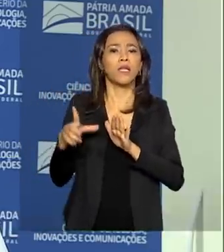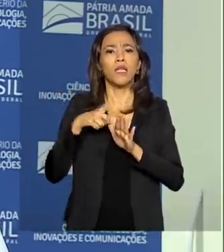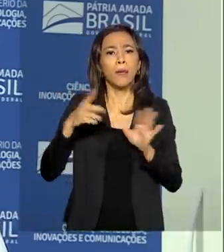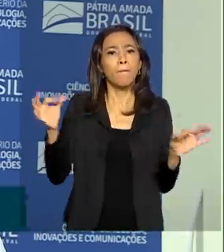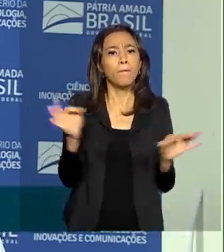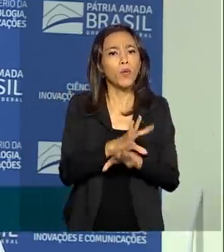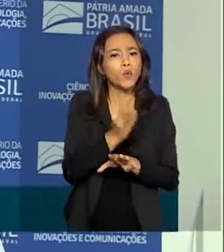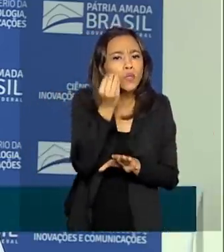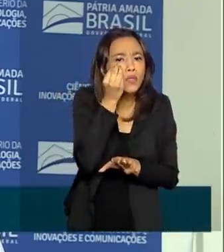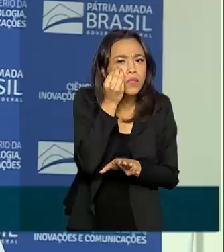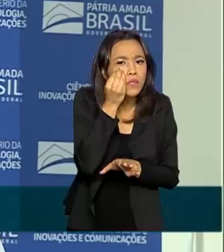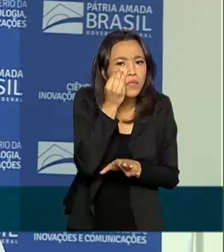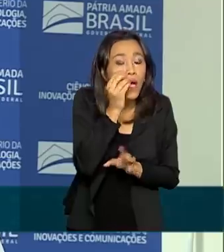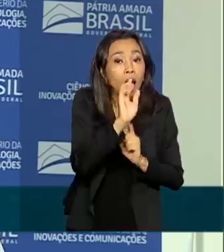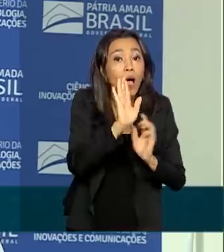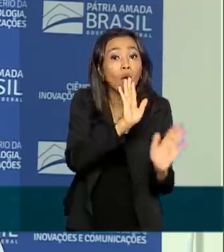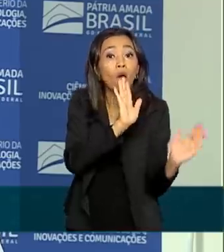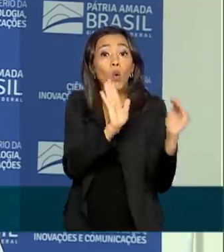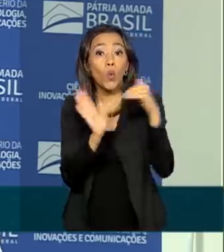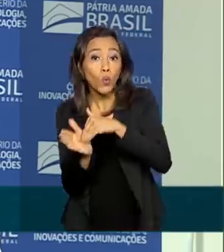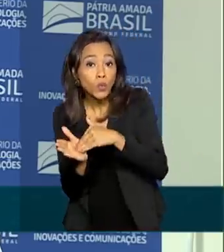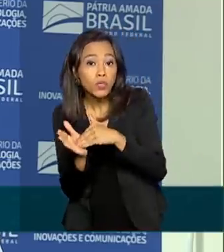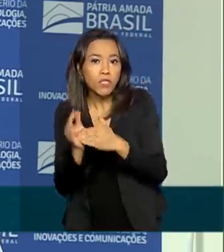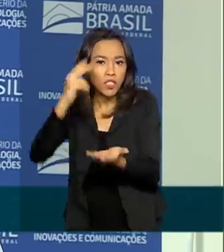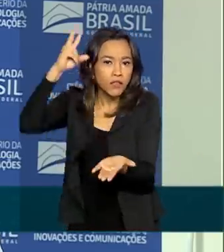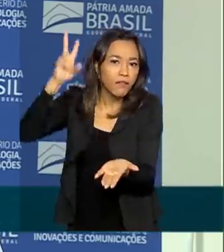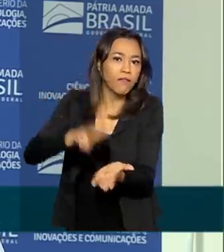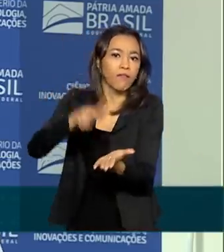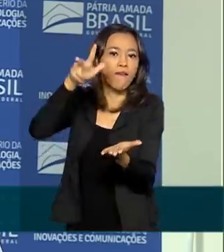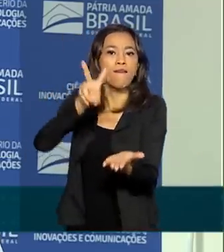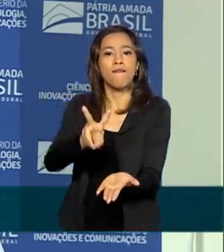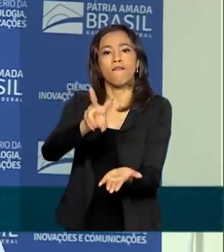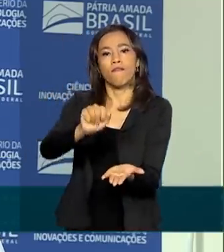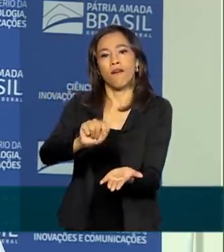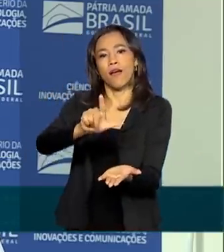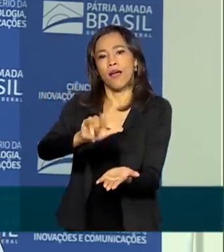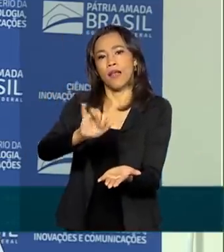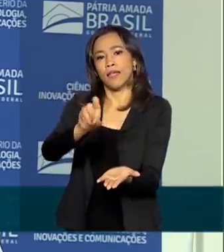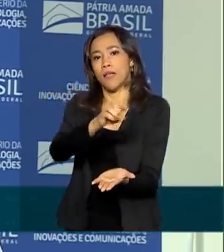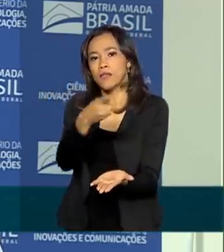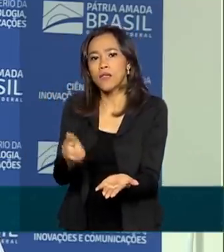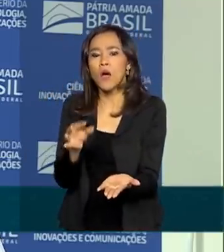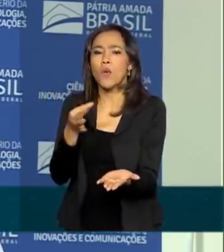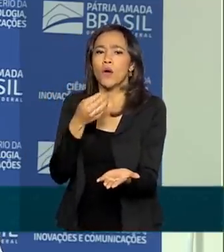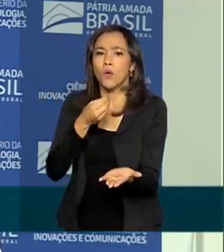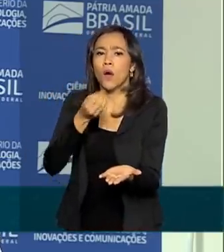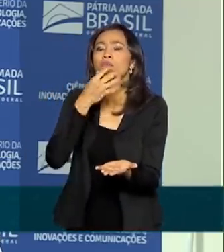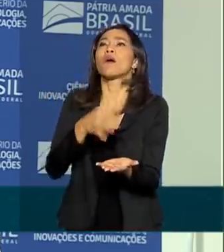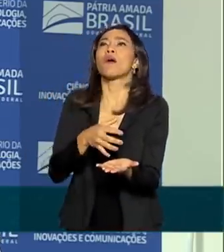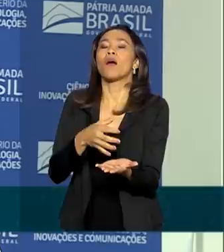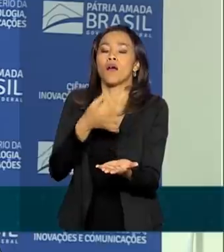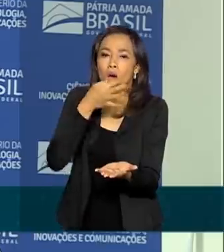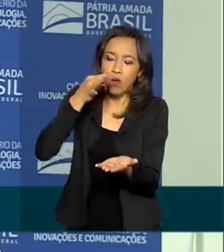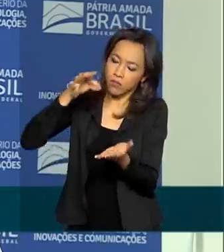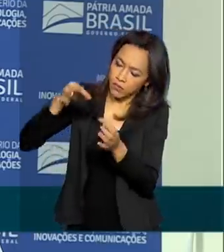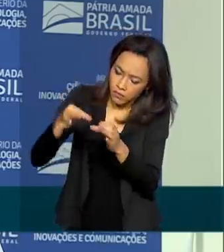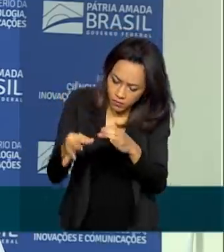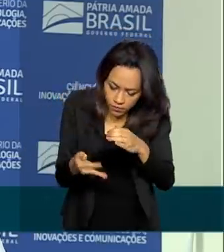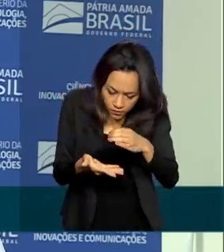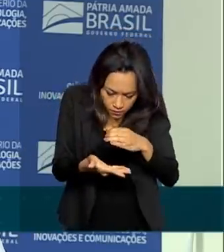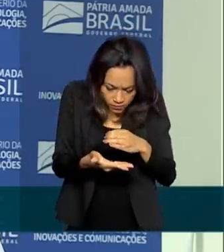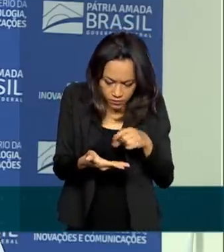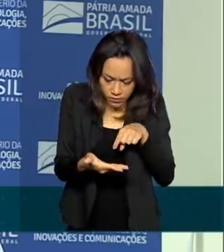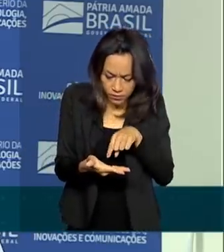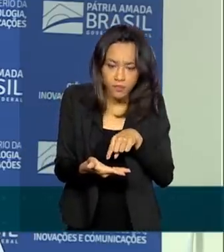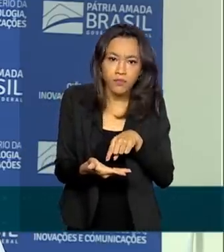pronto. Agora nós entramos na última fase de validação final com a saliva ou com o gargarejo, onde nós vamos tentar fazer com que